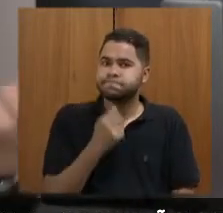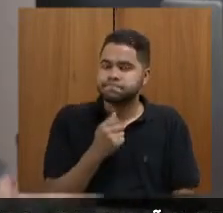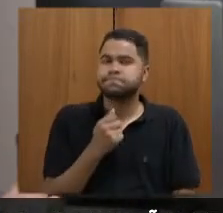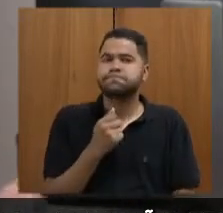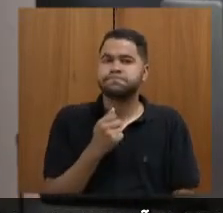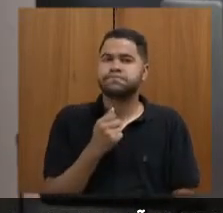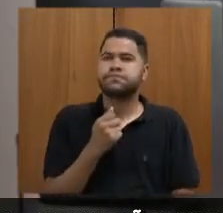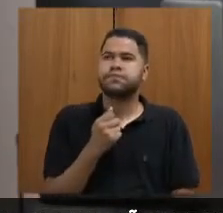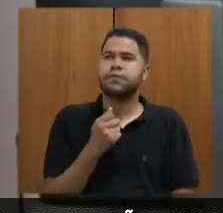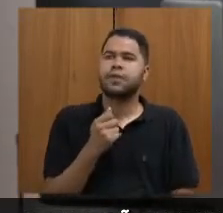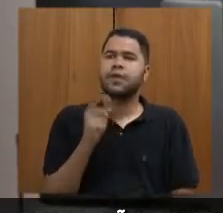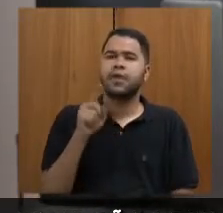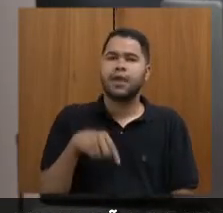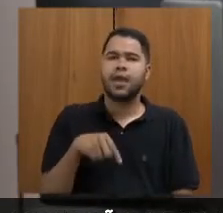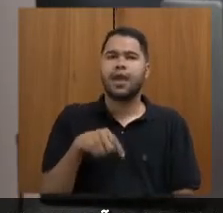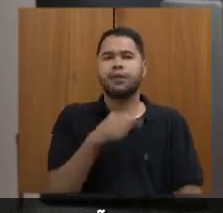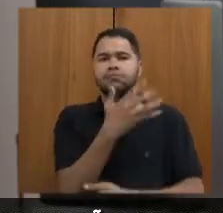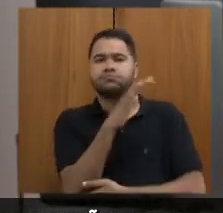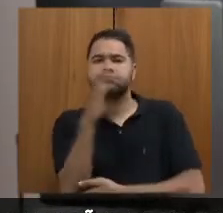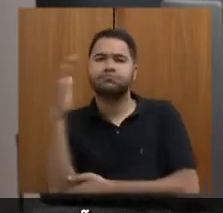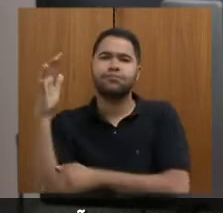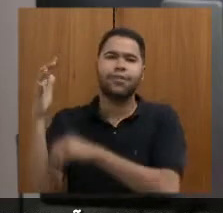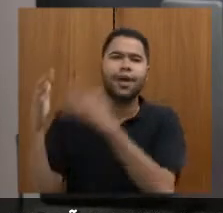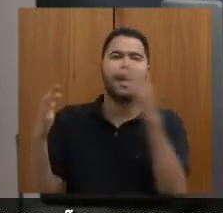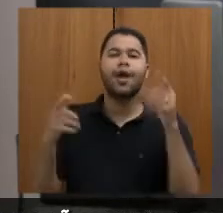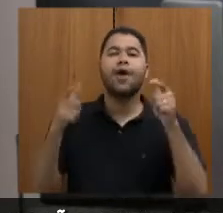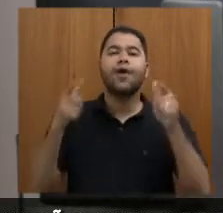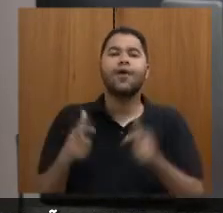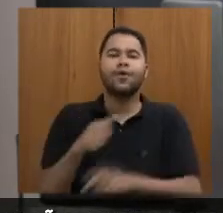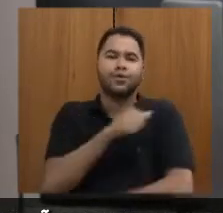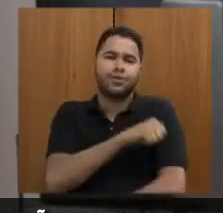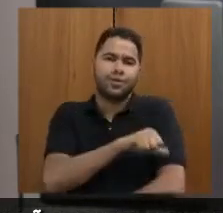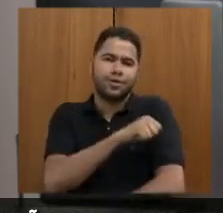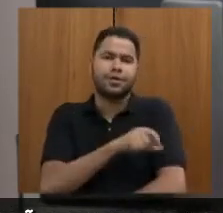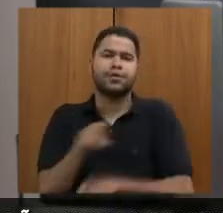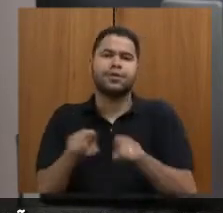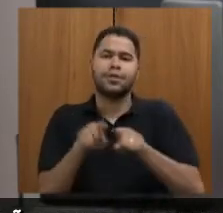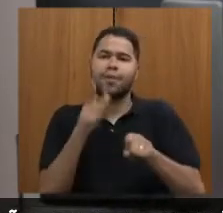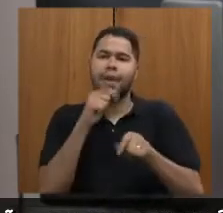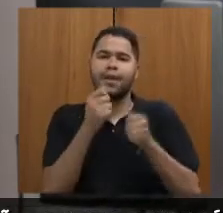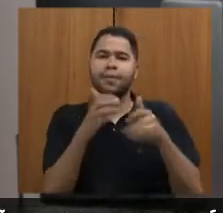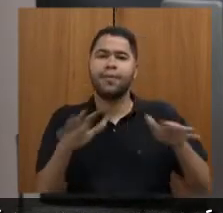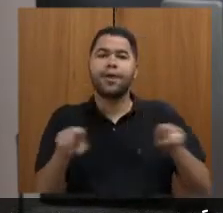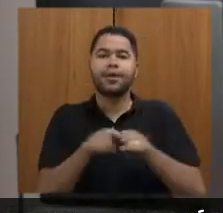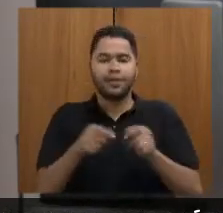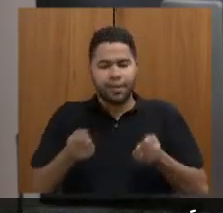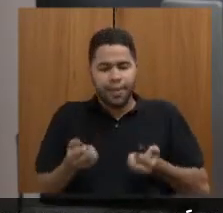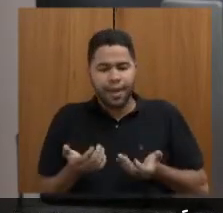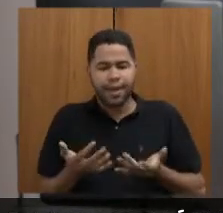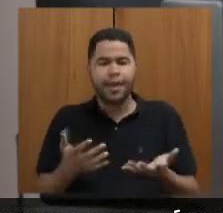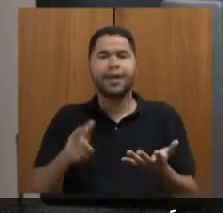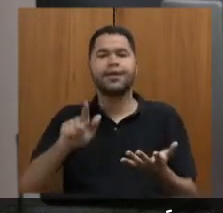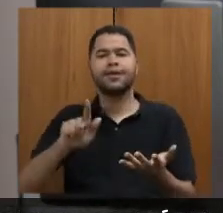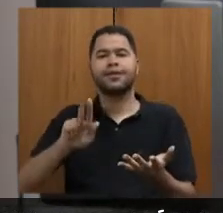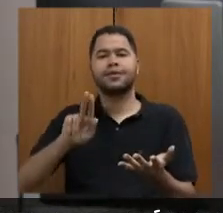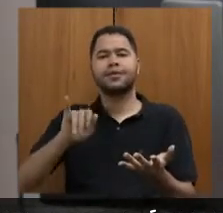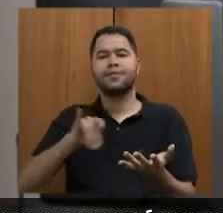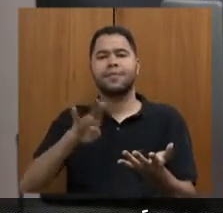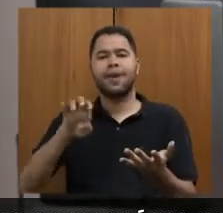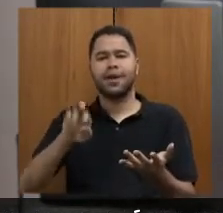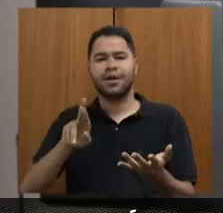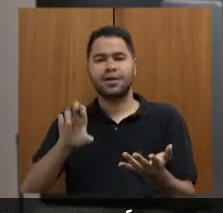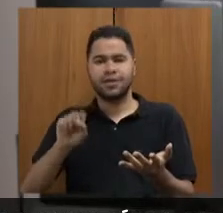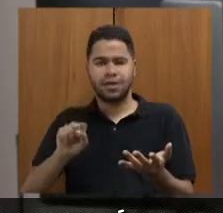vai desde a Mata Atlântica, no Rio de Janeiro, ou o mar, até o Cerrado de Guimarães Rosa, depois chegando em Brasília,